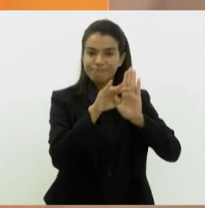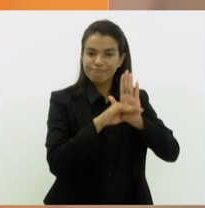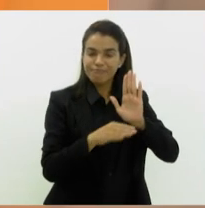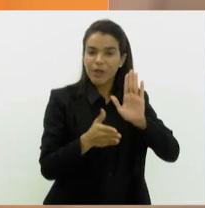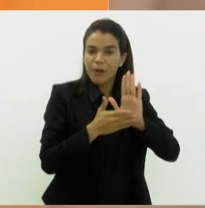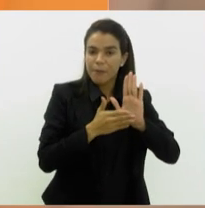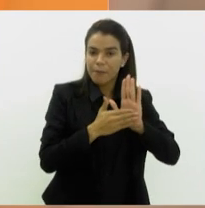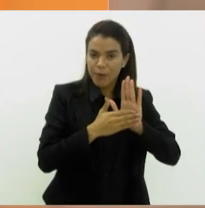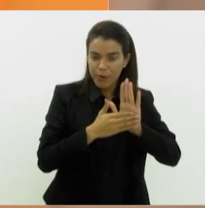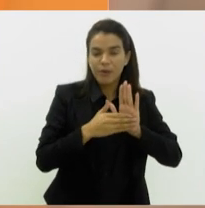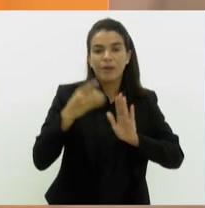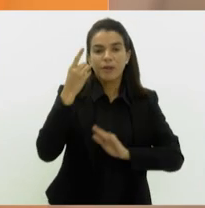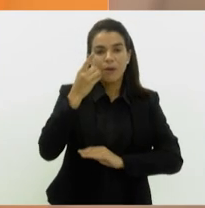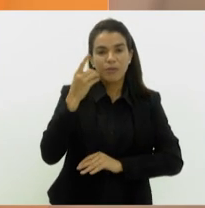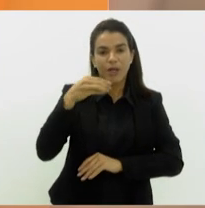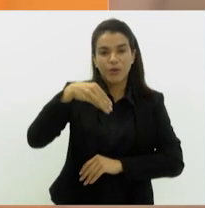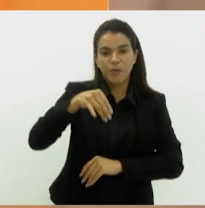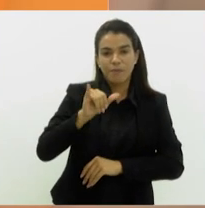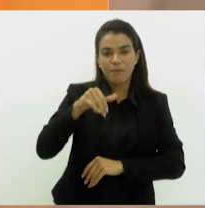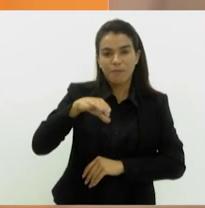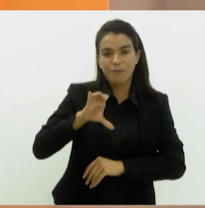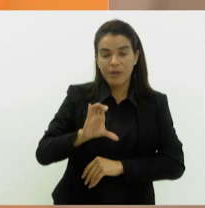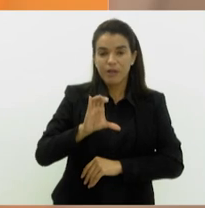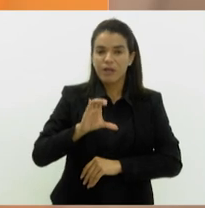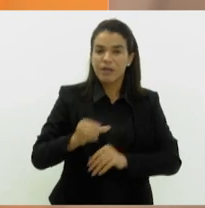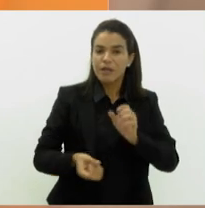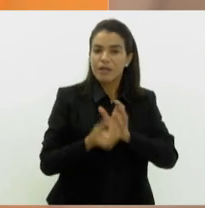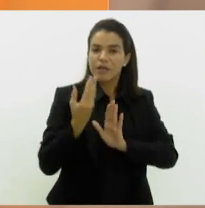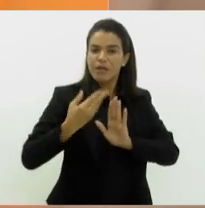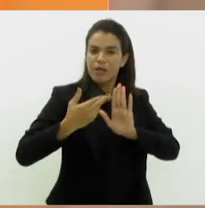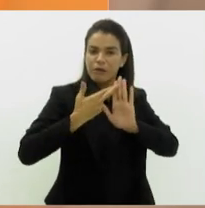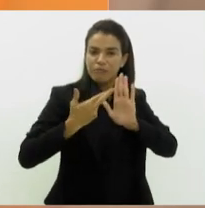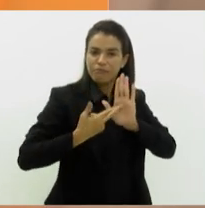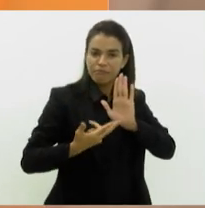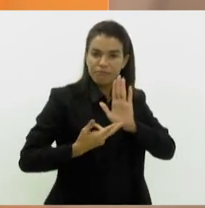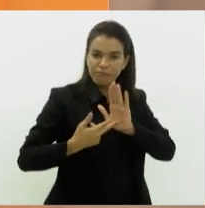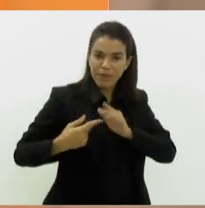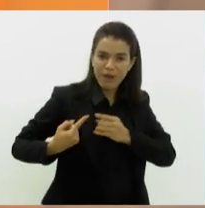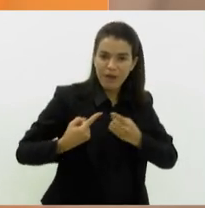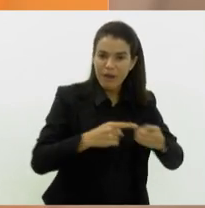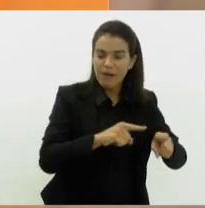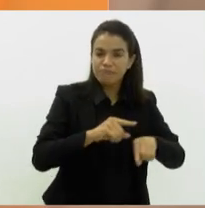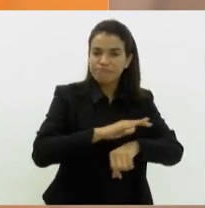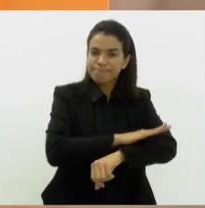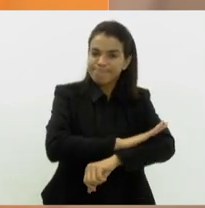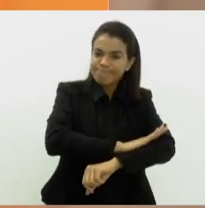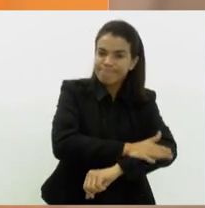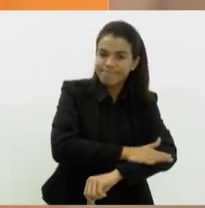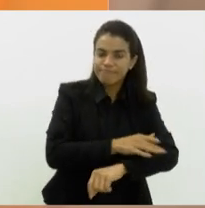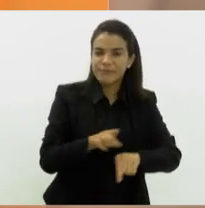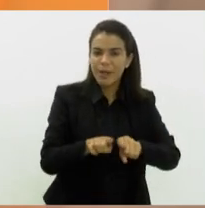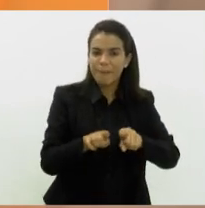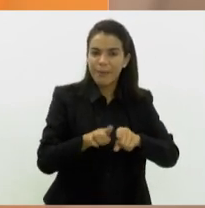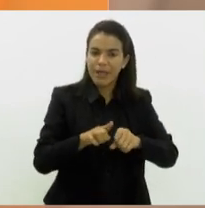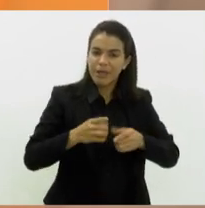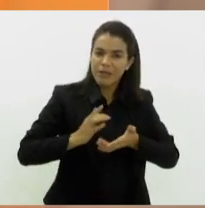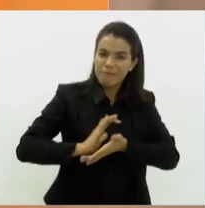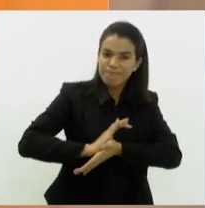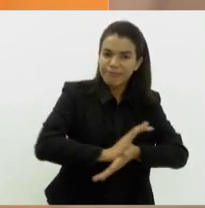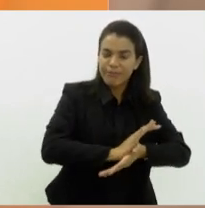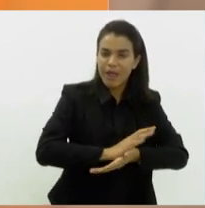proposta do deputado Carlos Mink, que cria um protocolo de atuação antirracista e de combate à intolerância